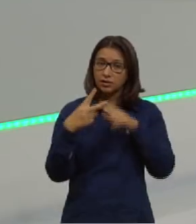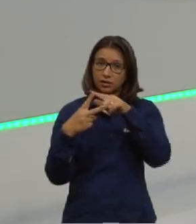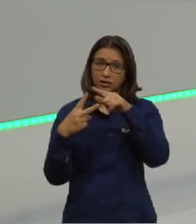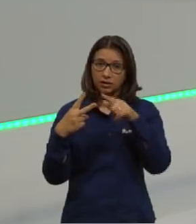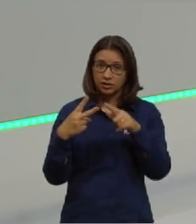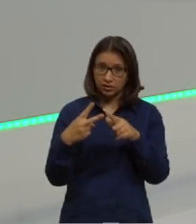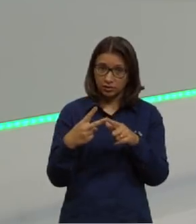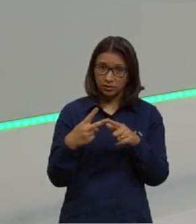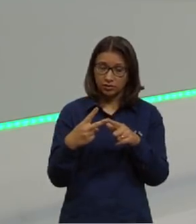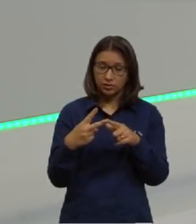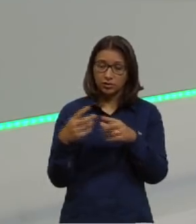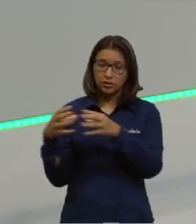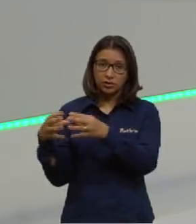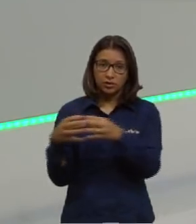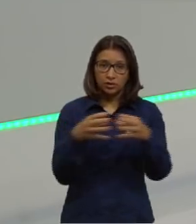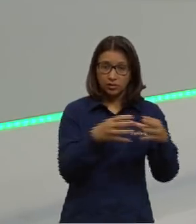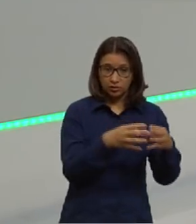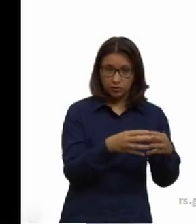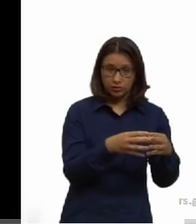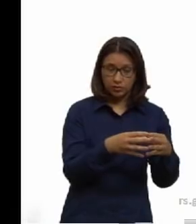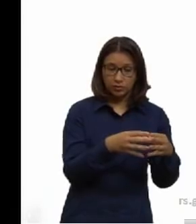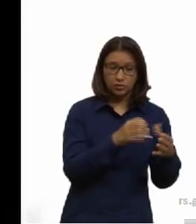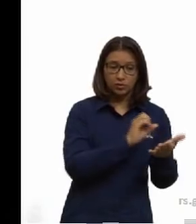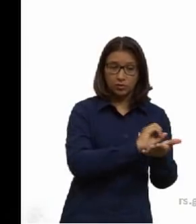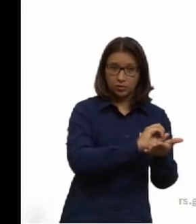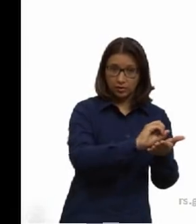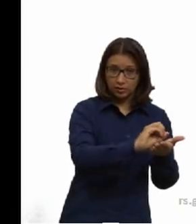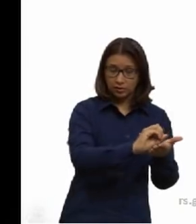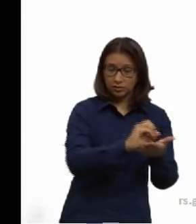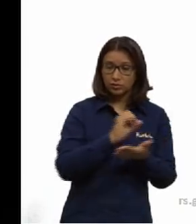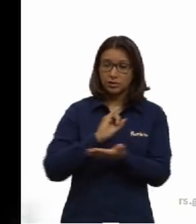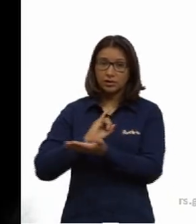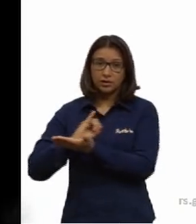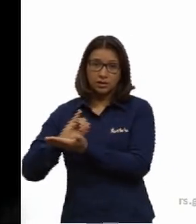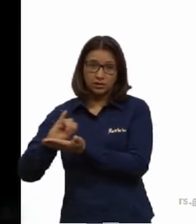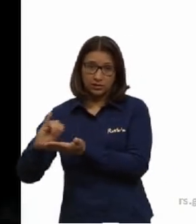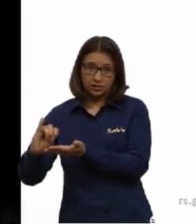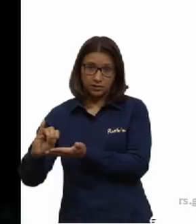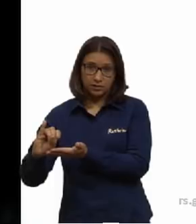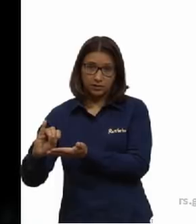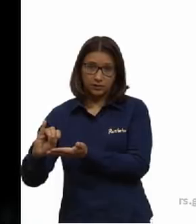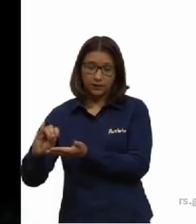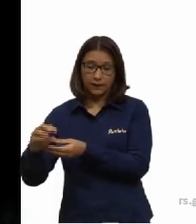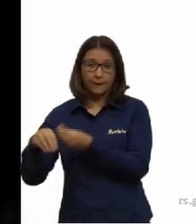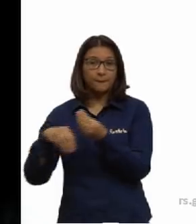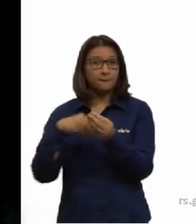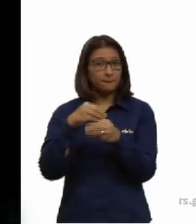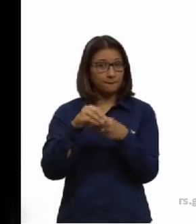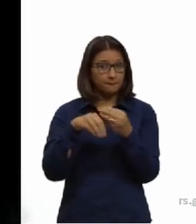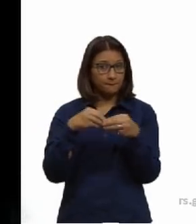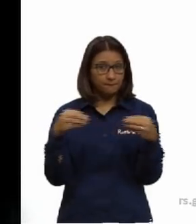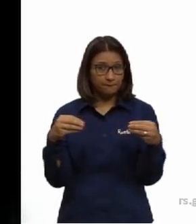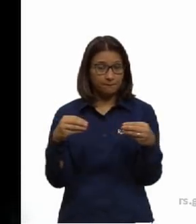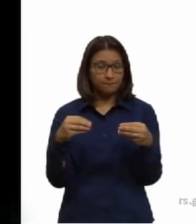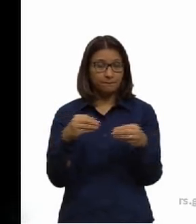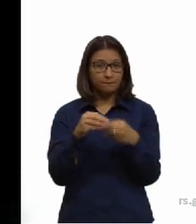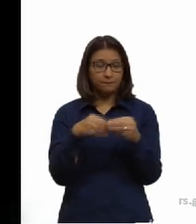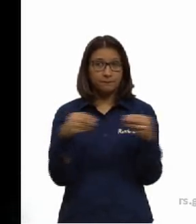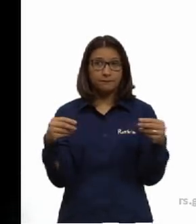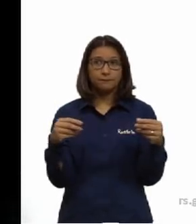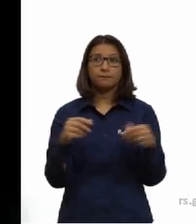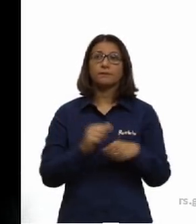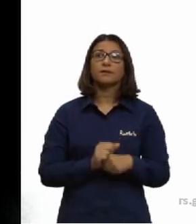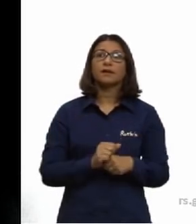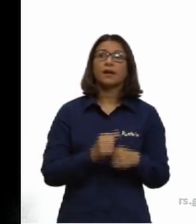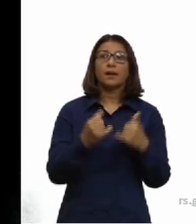compostos inorgânicos e os compostos orgânicos, ou substâncias, né? As inorgânicas